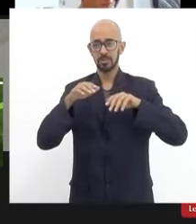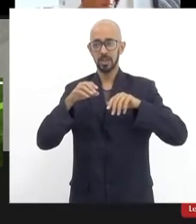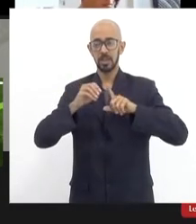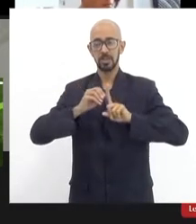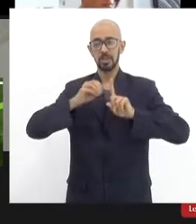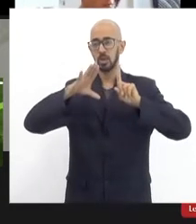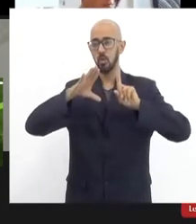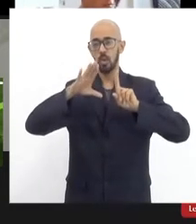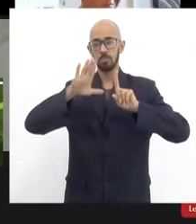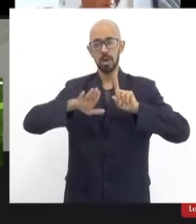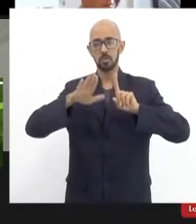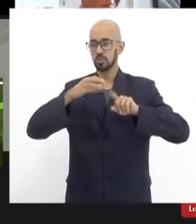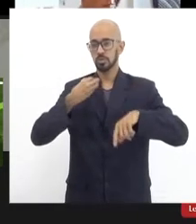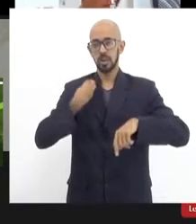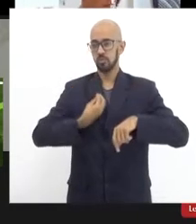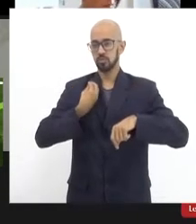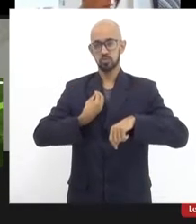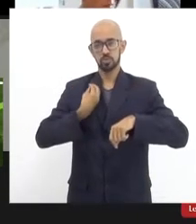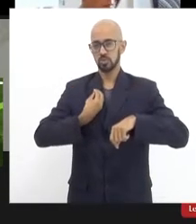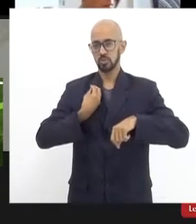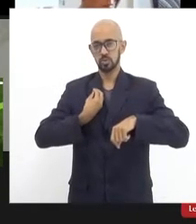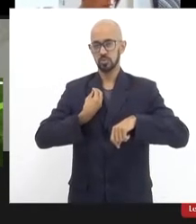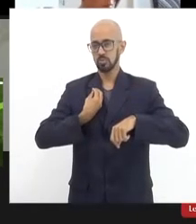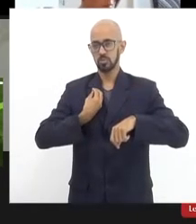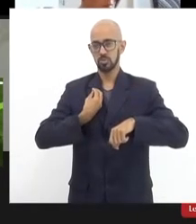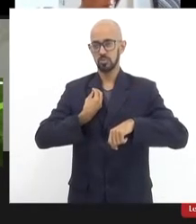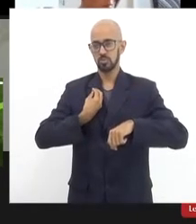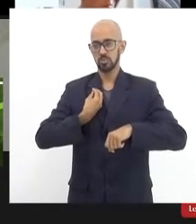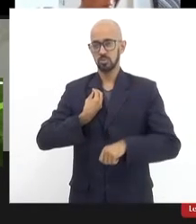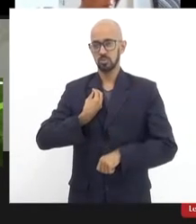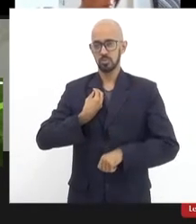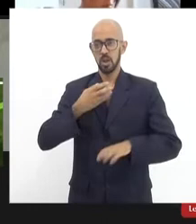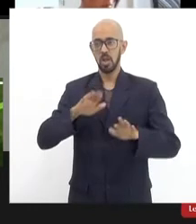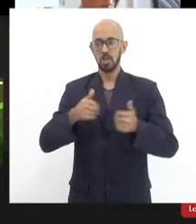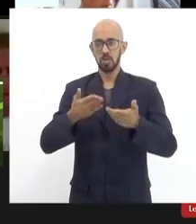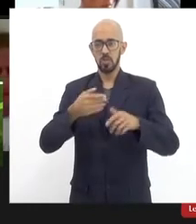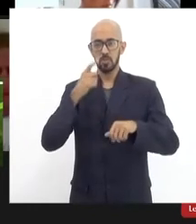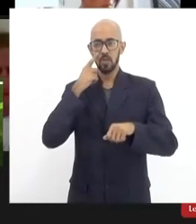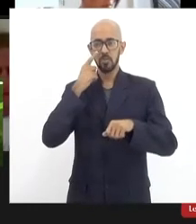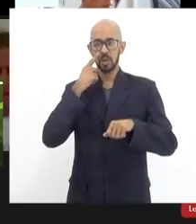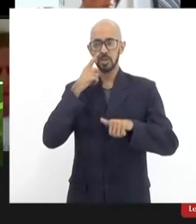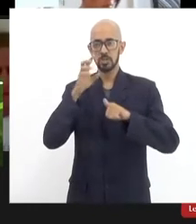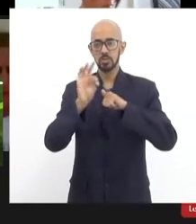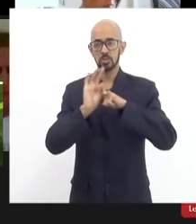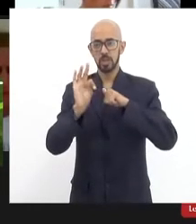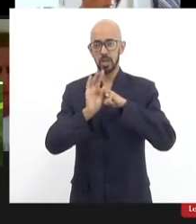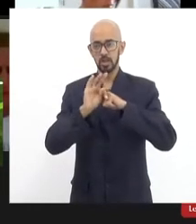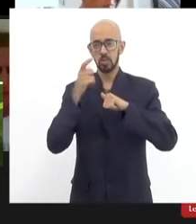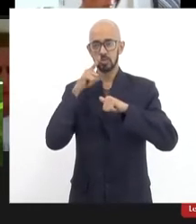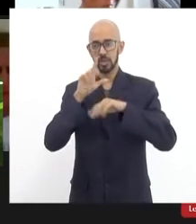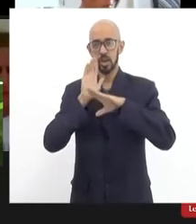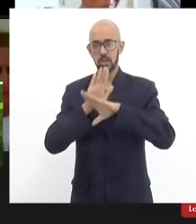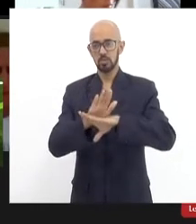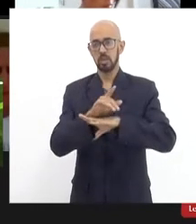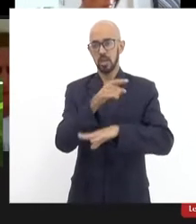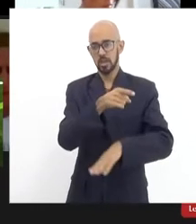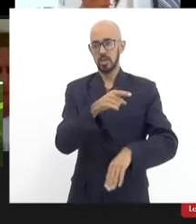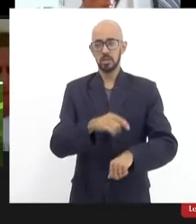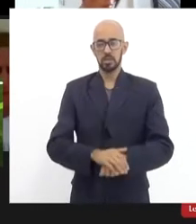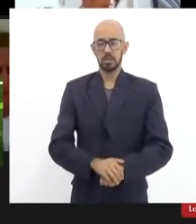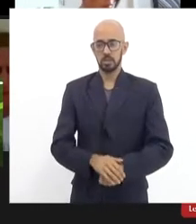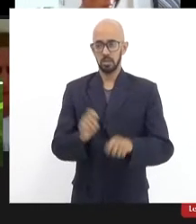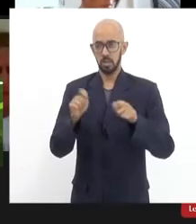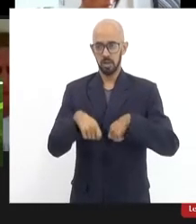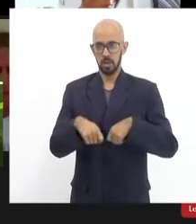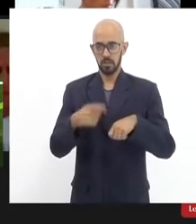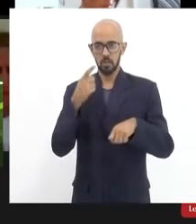funcionando ainda. Desligou, ligou de novo. Vê se o nosso pessoal técnico consegue dar uma ajuda para ele em relação a